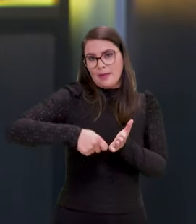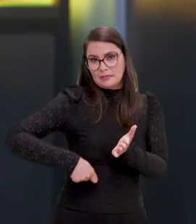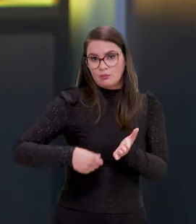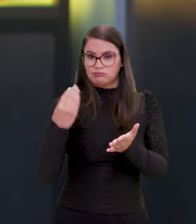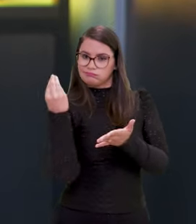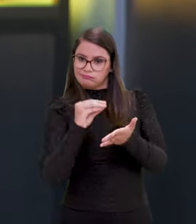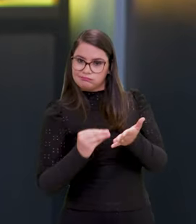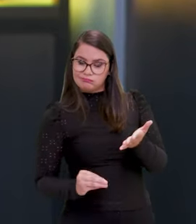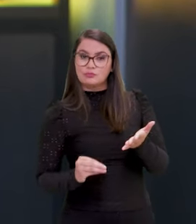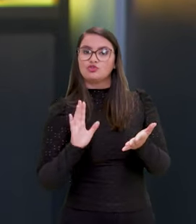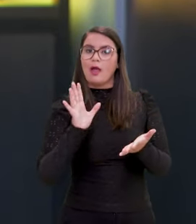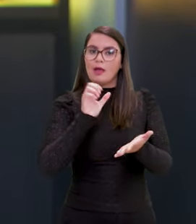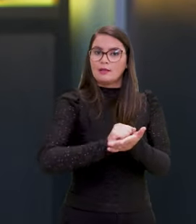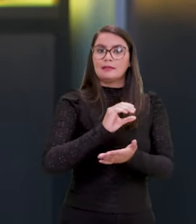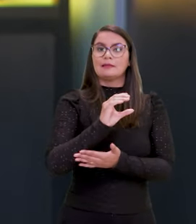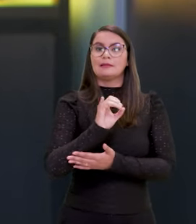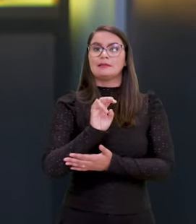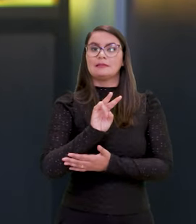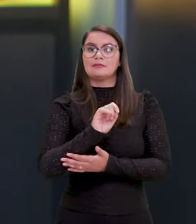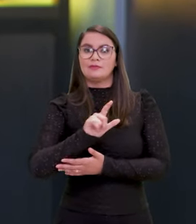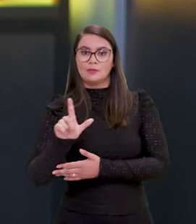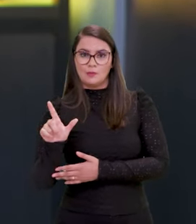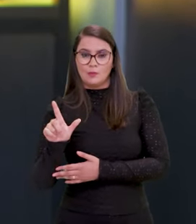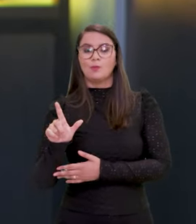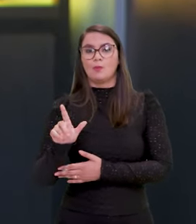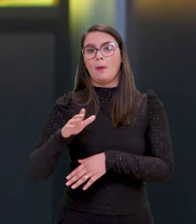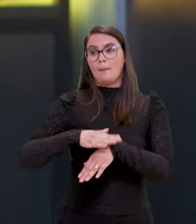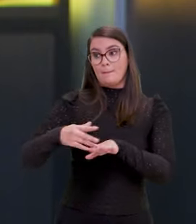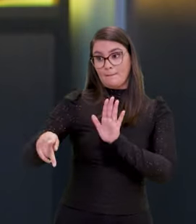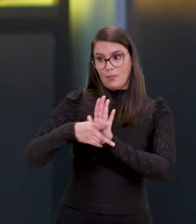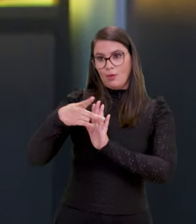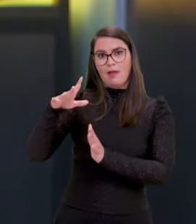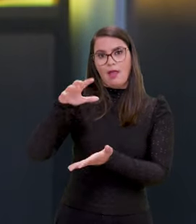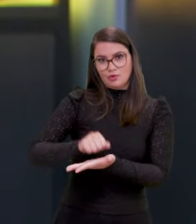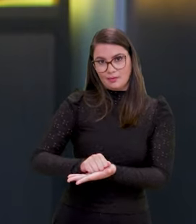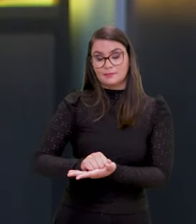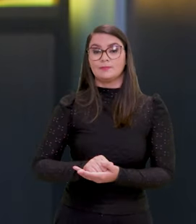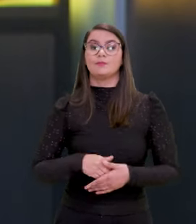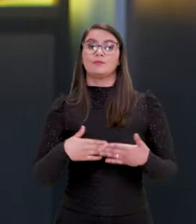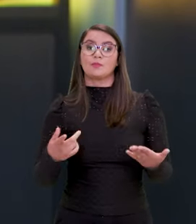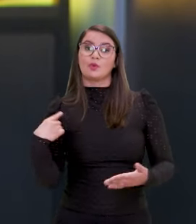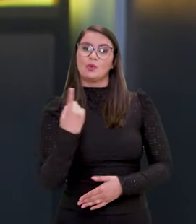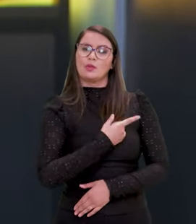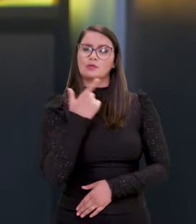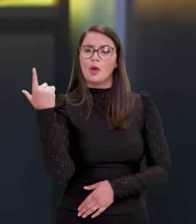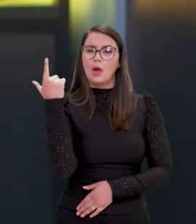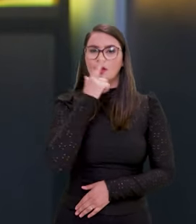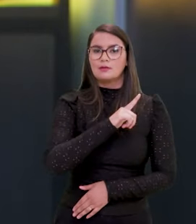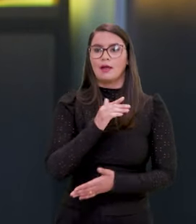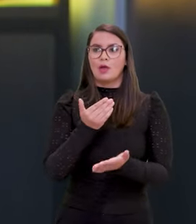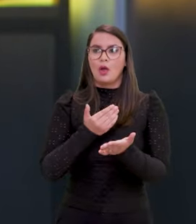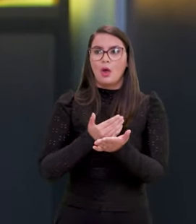entra para efeito de registro civil feito, a informação dele fica registrada. Então, a gente consegue começar